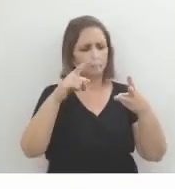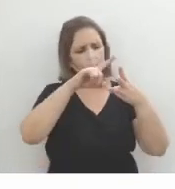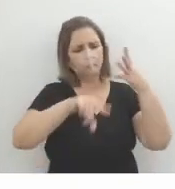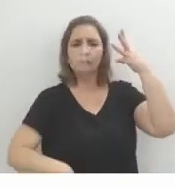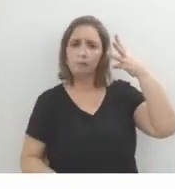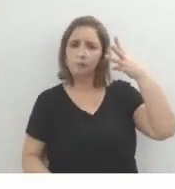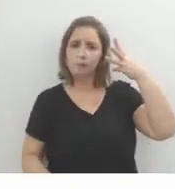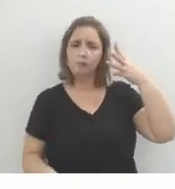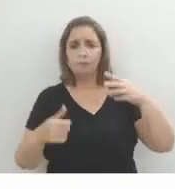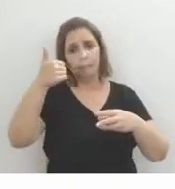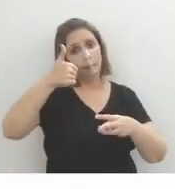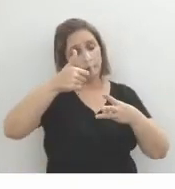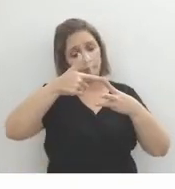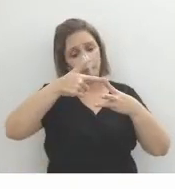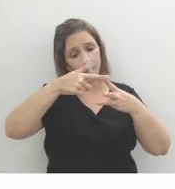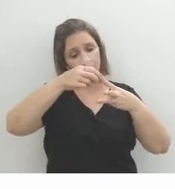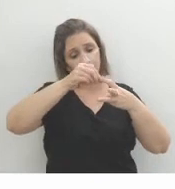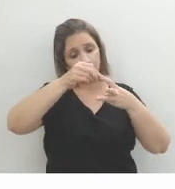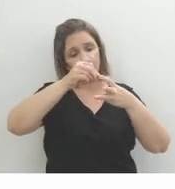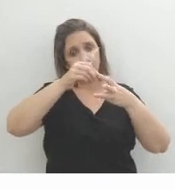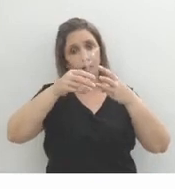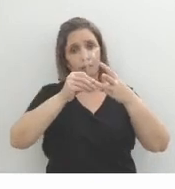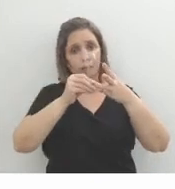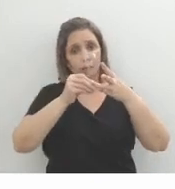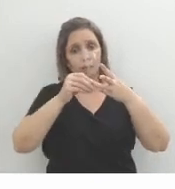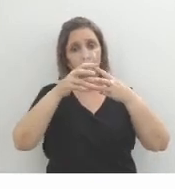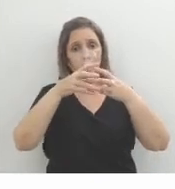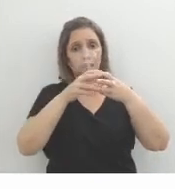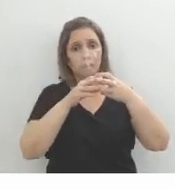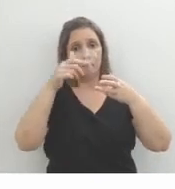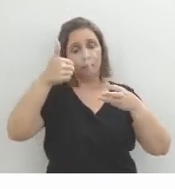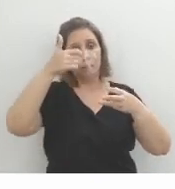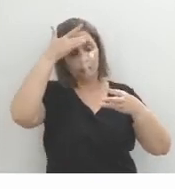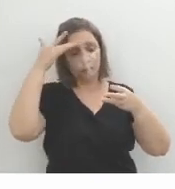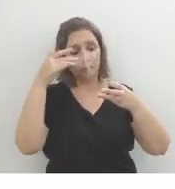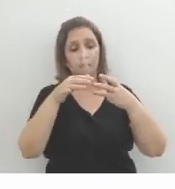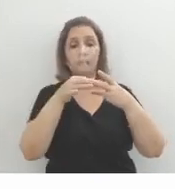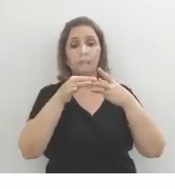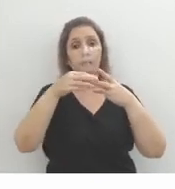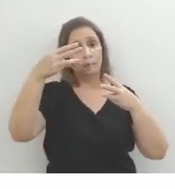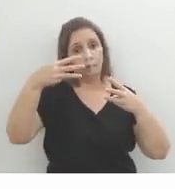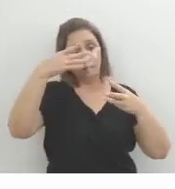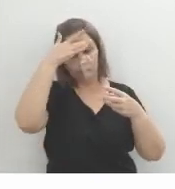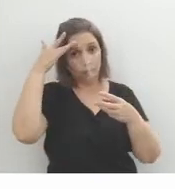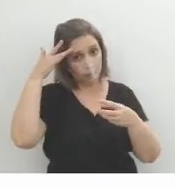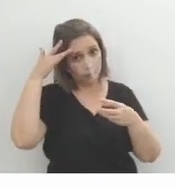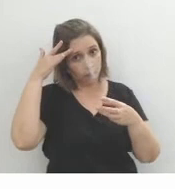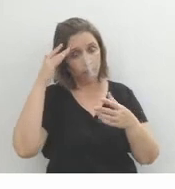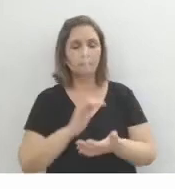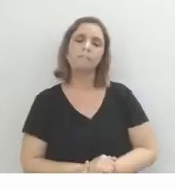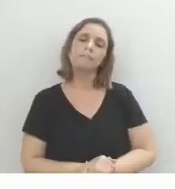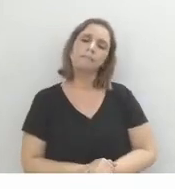Casmurro a gente tem a narrativa em primeira, né? Isso deixa o texto ainda mais aguçado. O narrador conta a sua própria história, né? Em